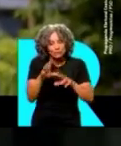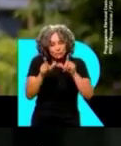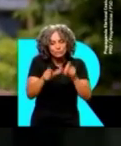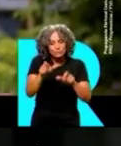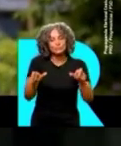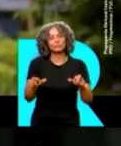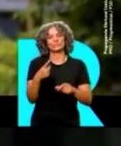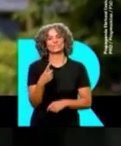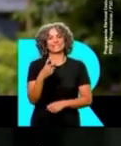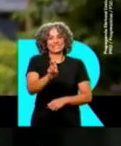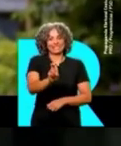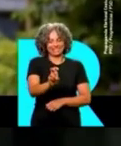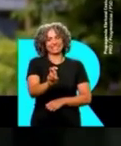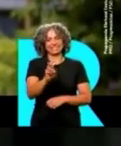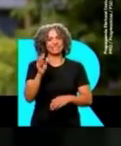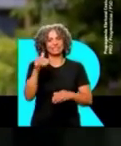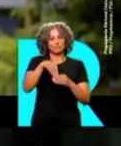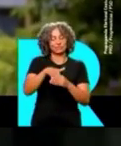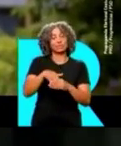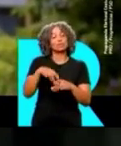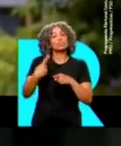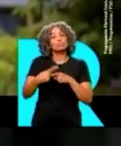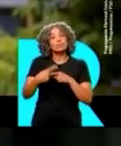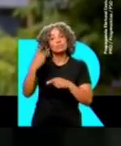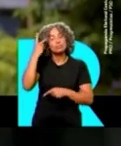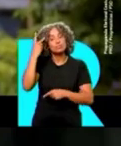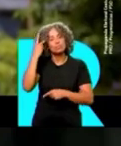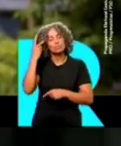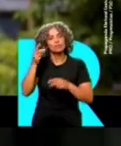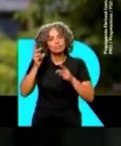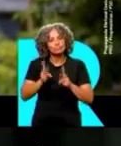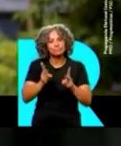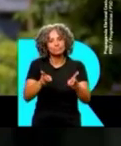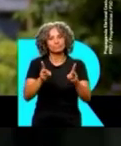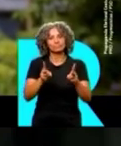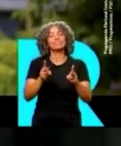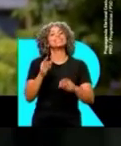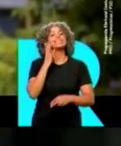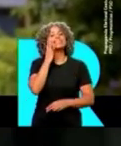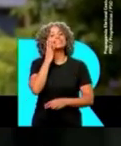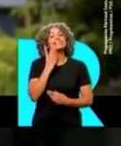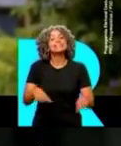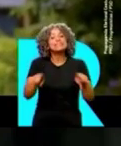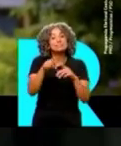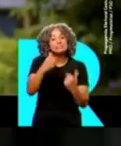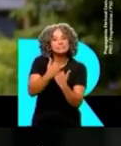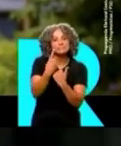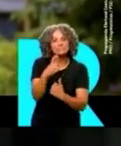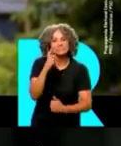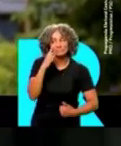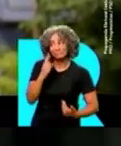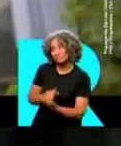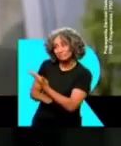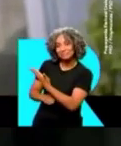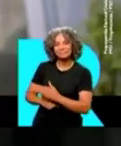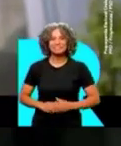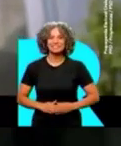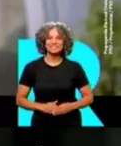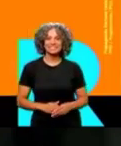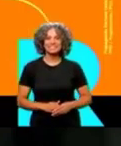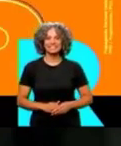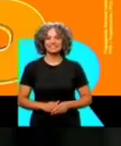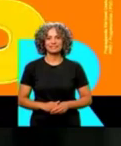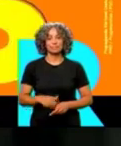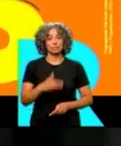E todo mundo é 15 pra São Paulo seguir em frente. Nosso governador Tarcísio, é claro, também é 15. Fala aí,